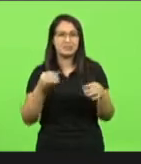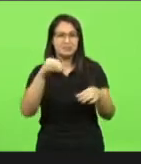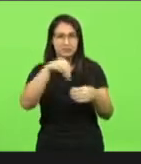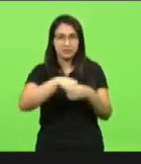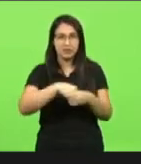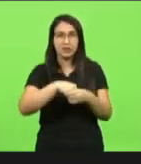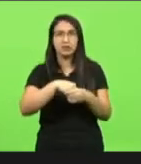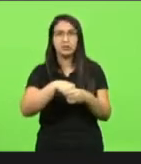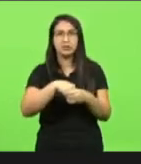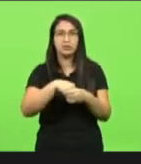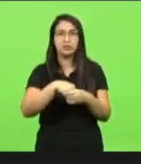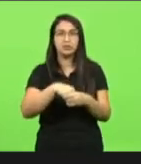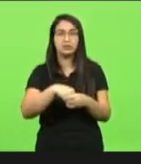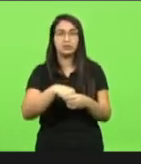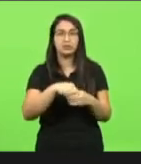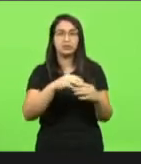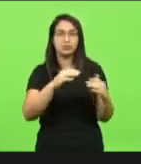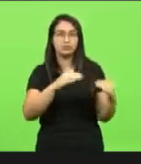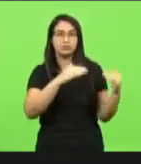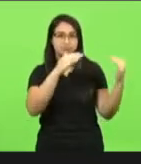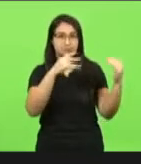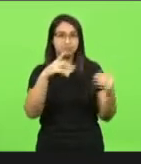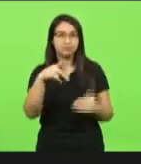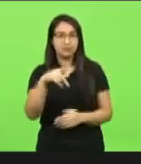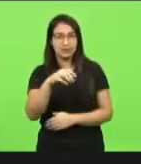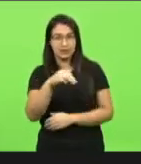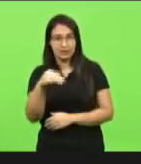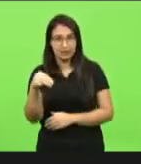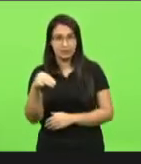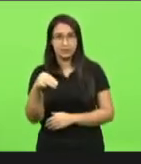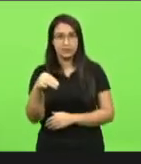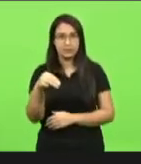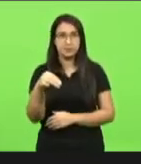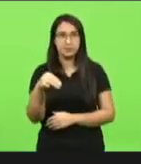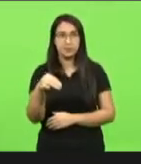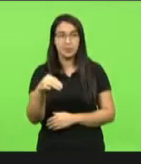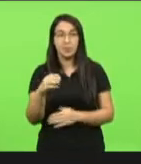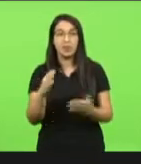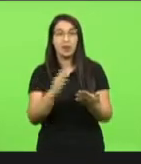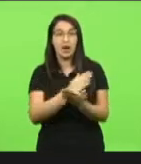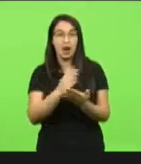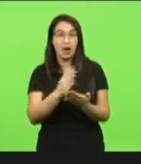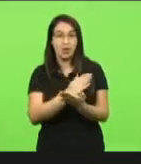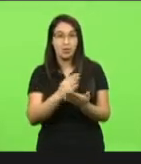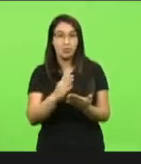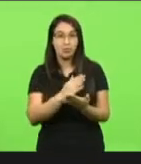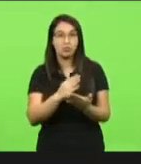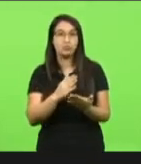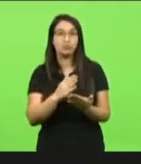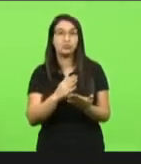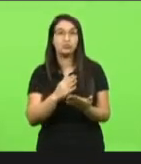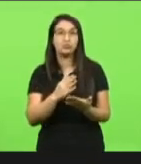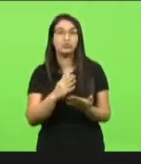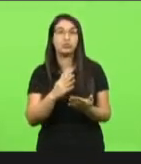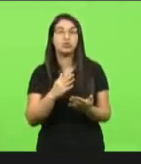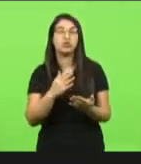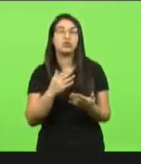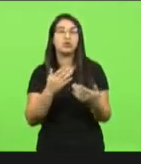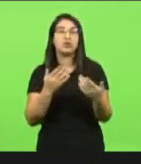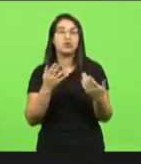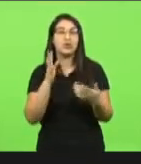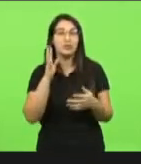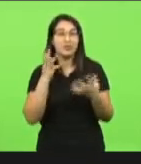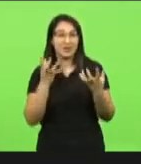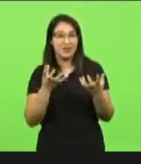comando da Polícia Militar. Algumas atitudes ali, eu gostaria que fossem diferentes, obviamente isso. E não